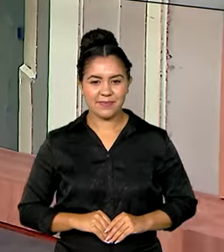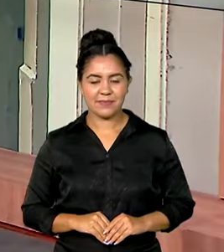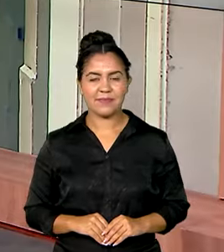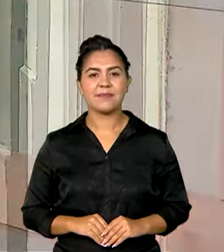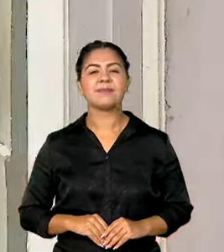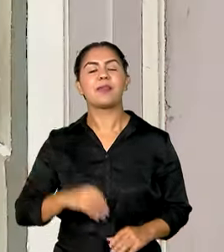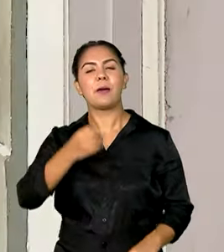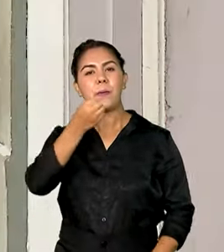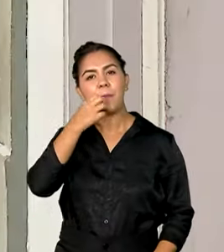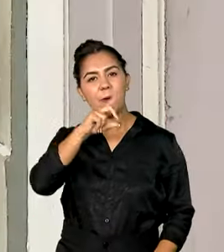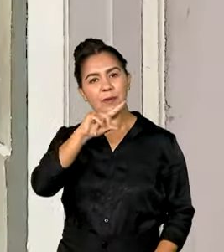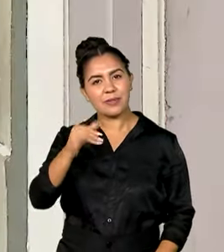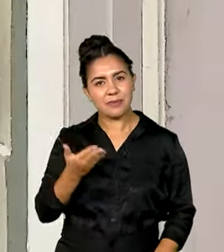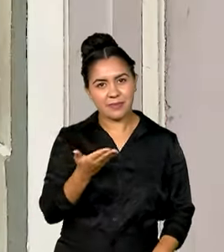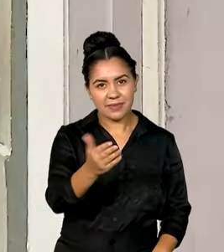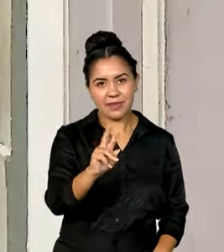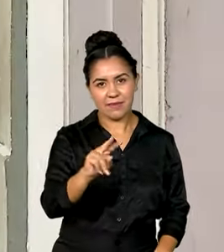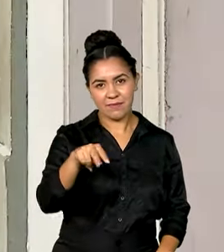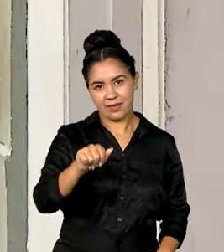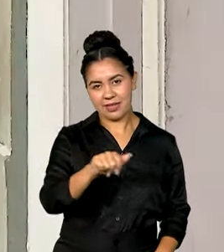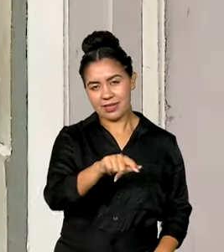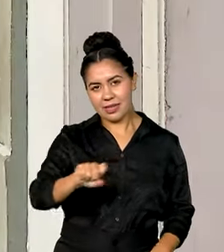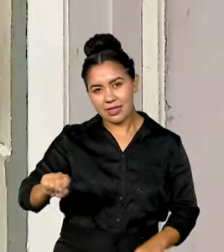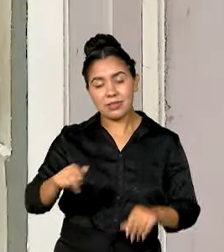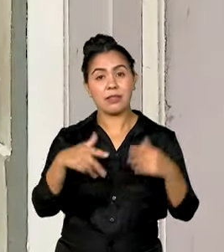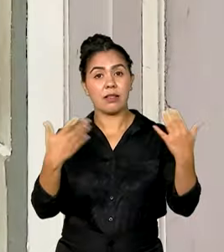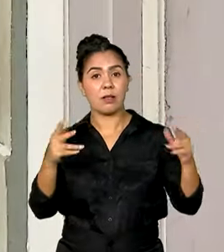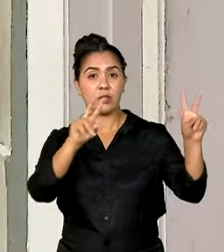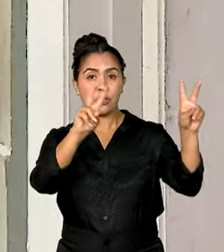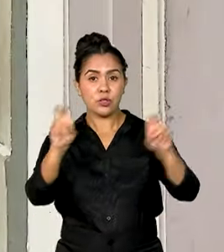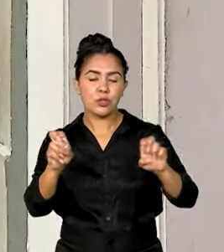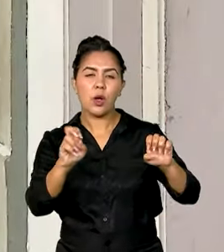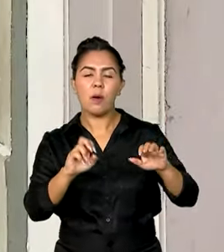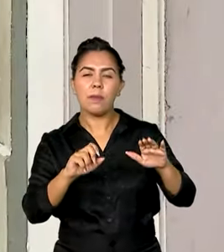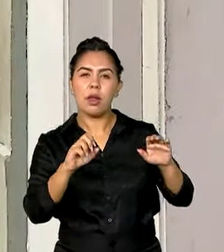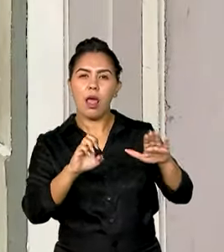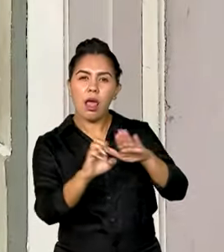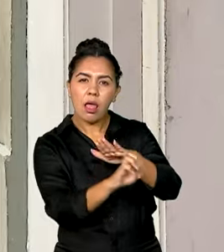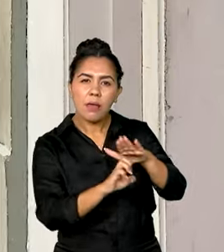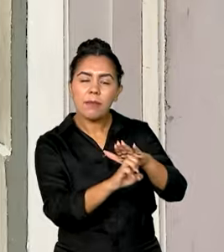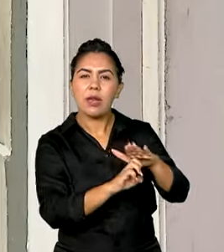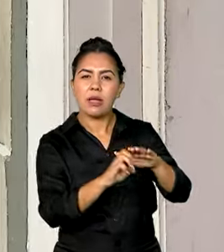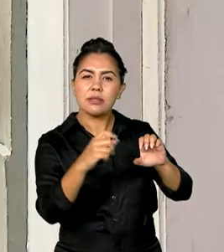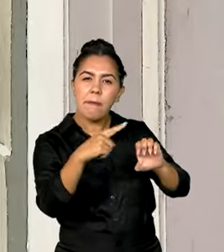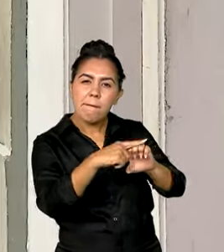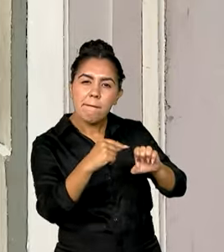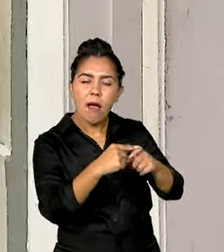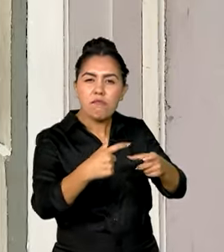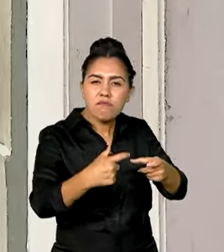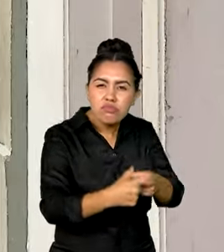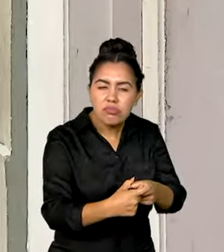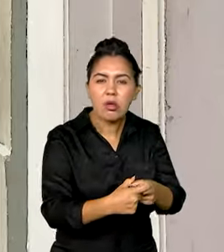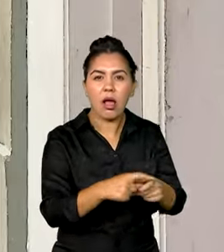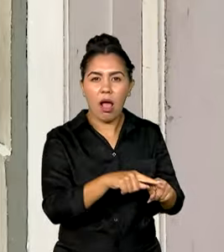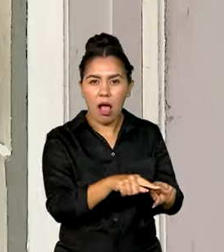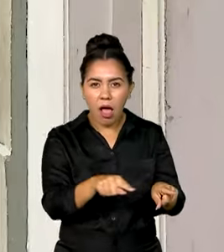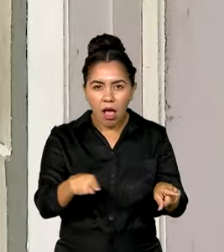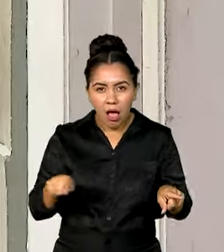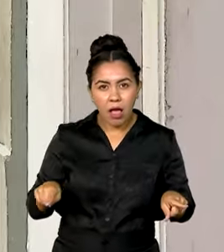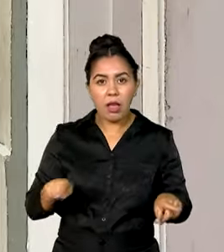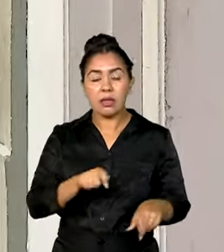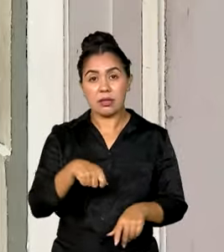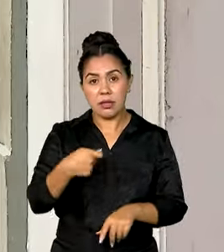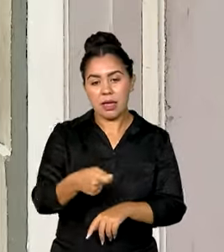Bom dia, Vanessa. Bom dia a todos. As micro e pequenas empresas e os microempreendedores individuais mais conhecidos